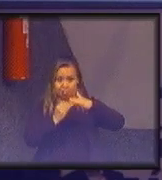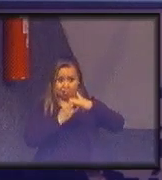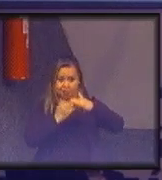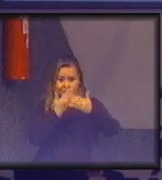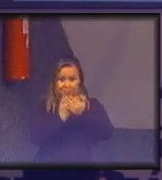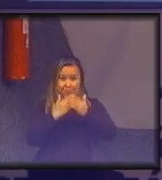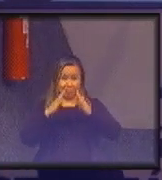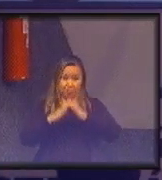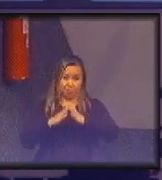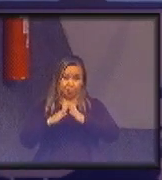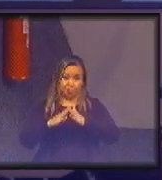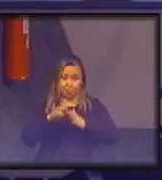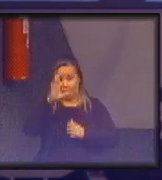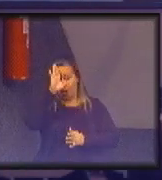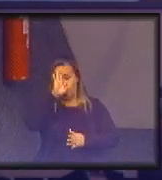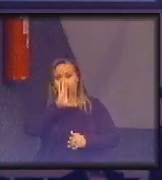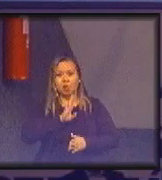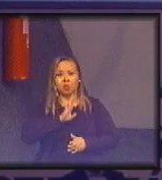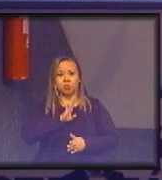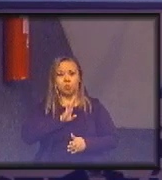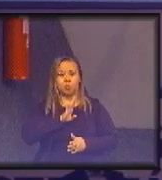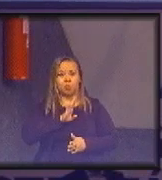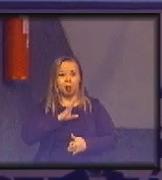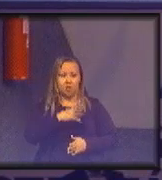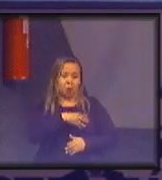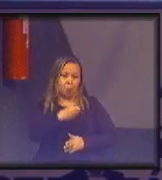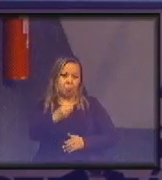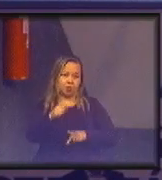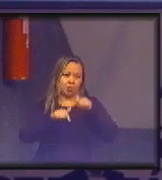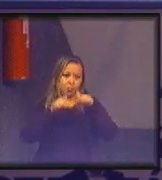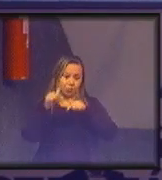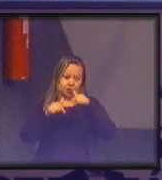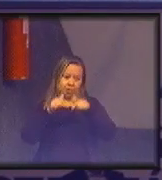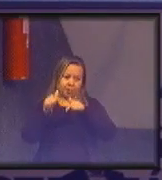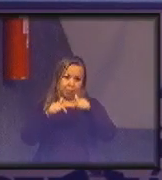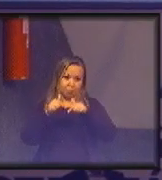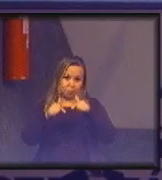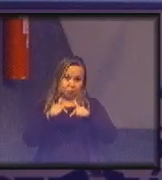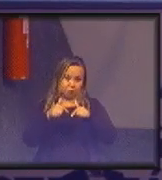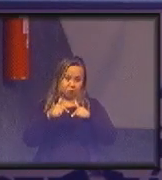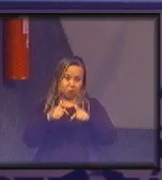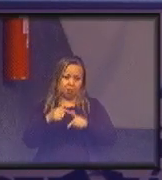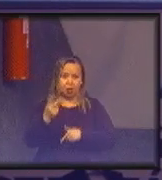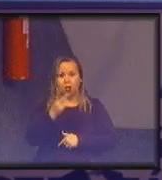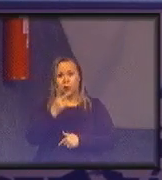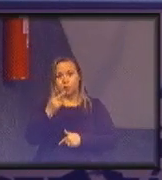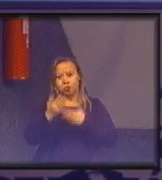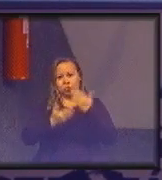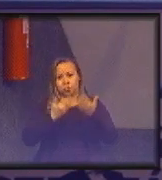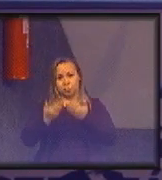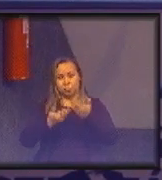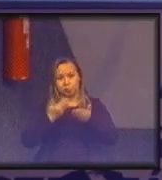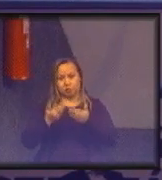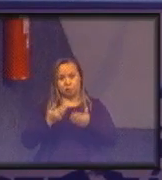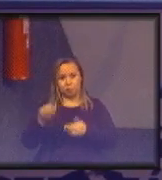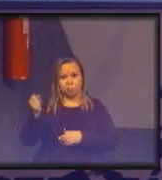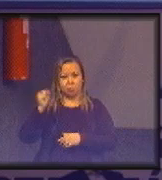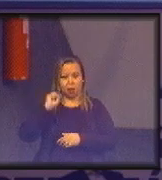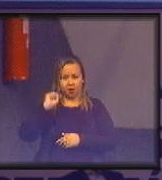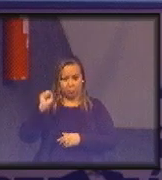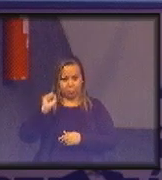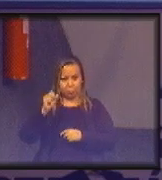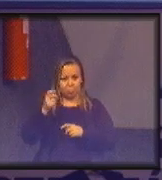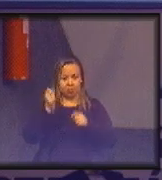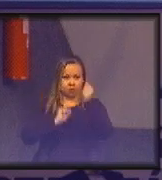pública gratuita para os filhos dos trabalhadores do segundo ciclo da revolução industrial com